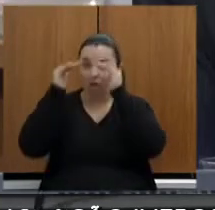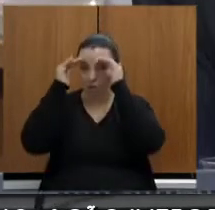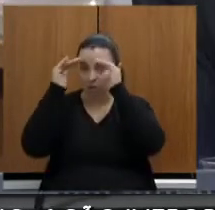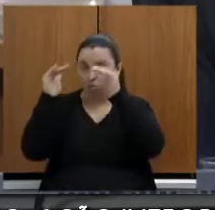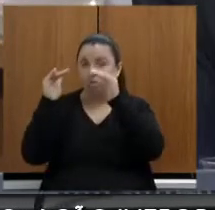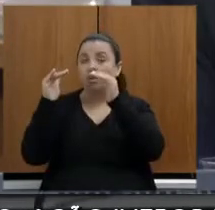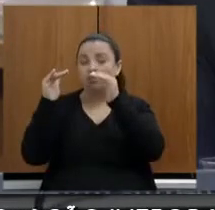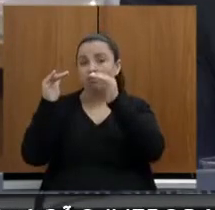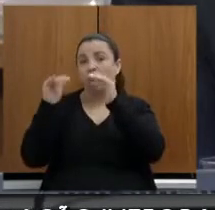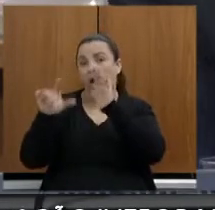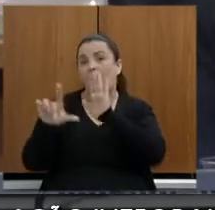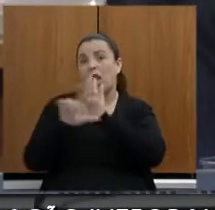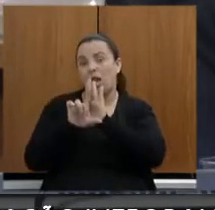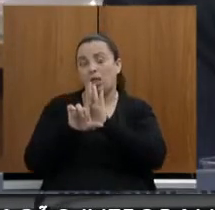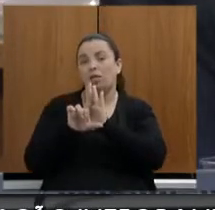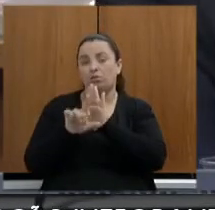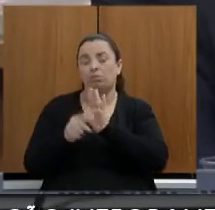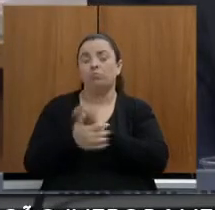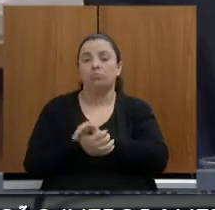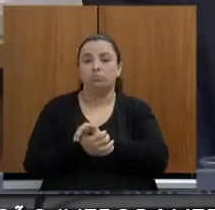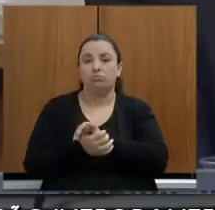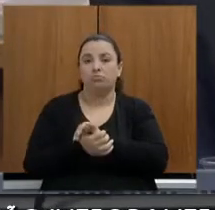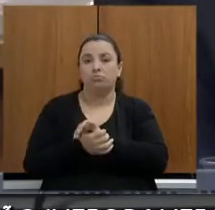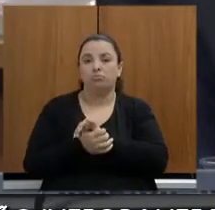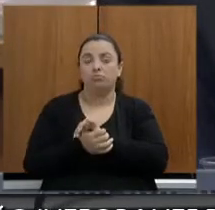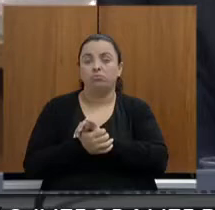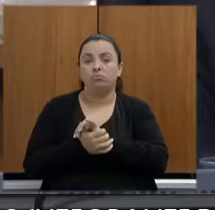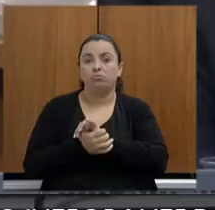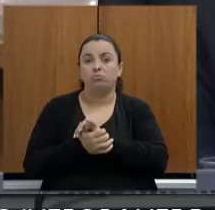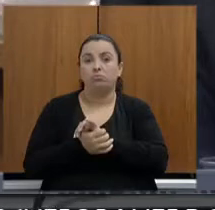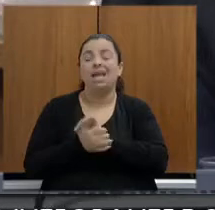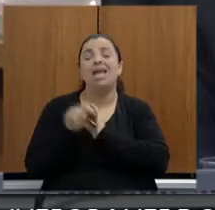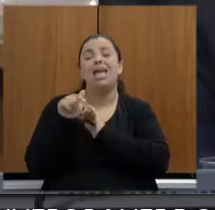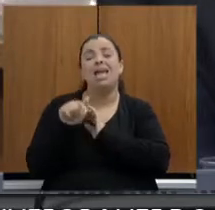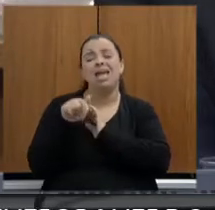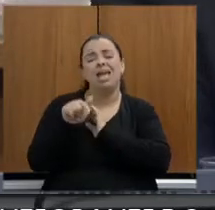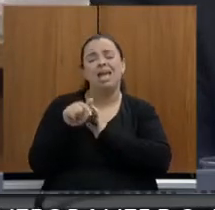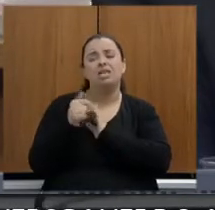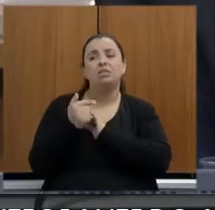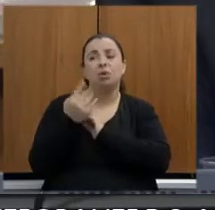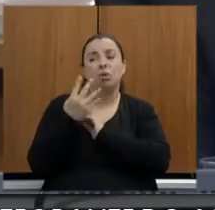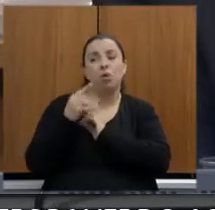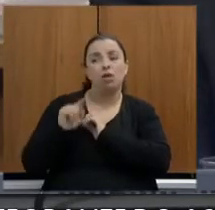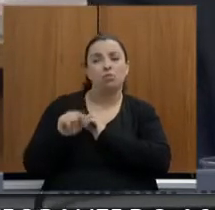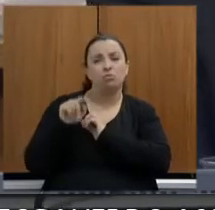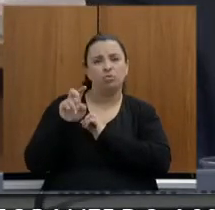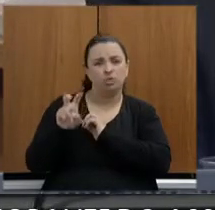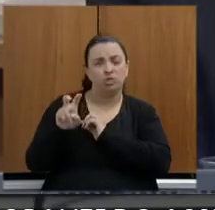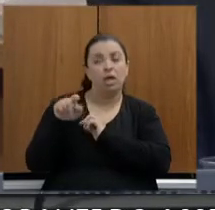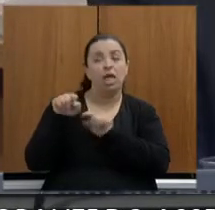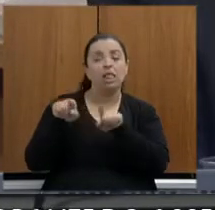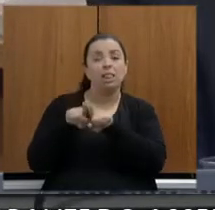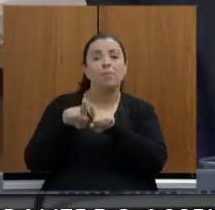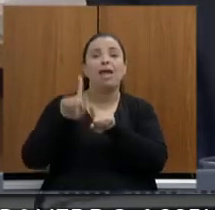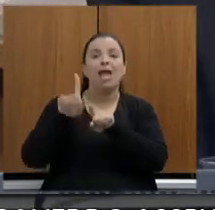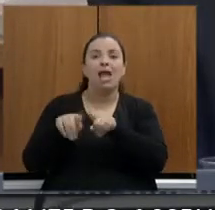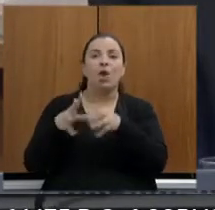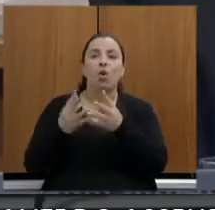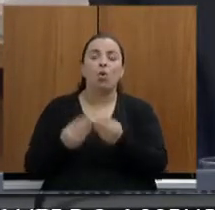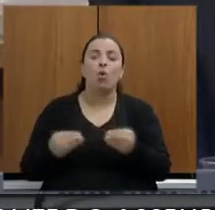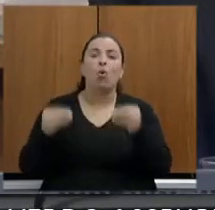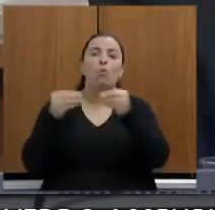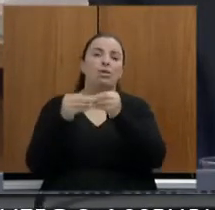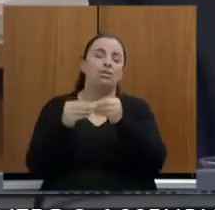Para deixar também claro que esses 4,5, eles entram como compensação e não